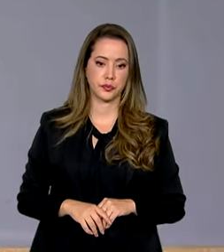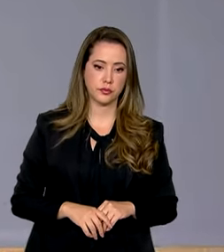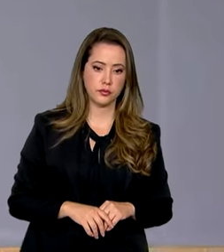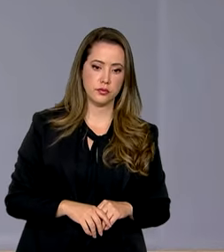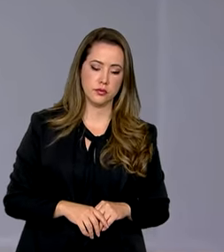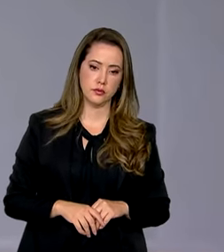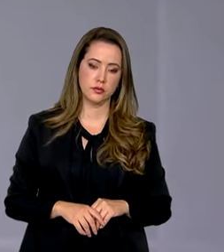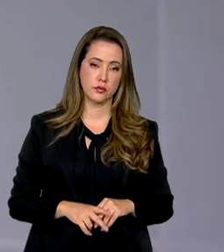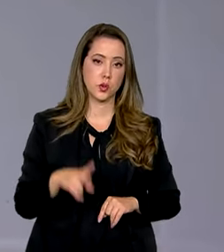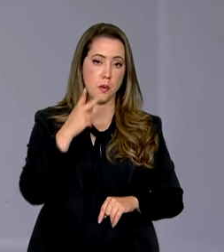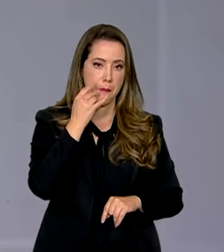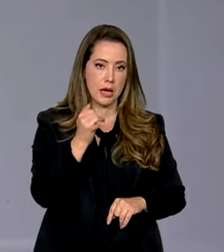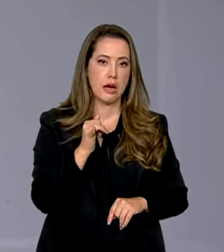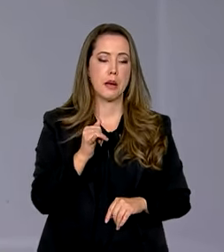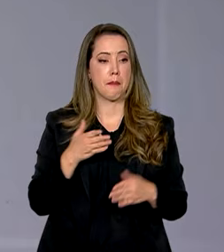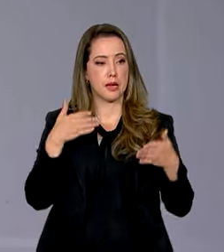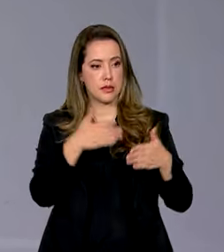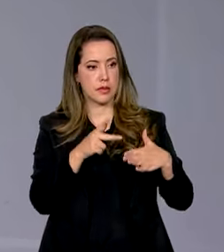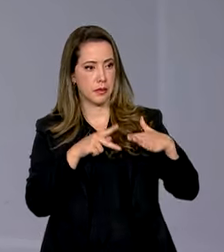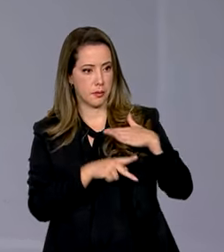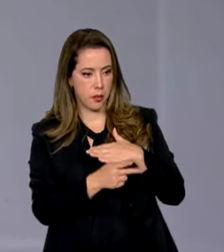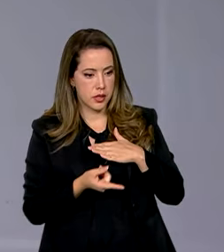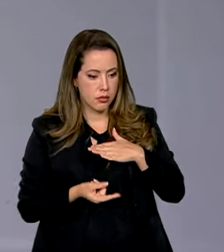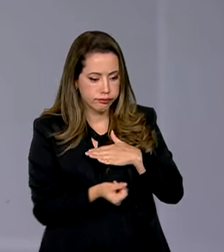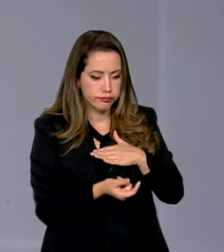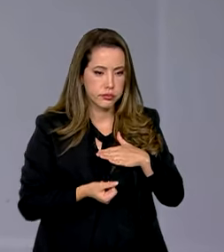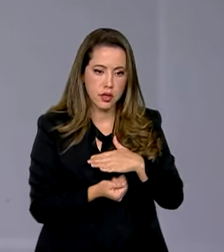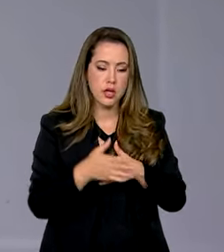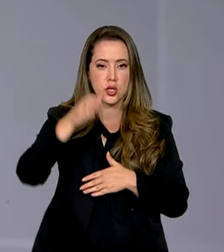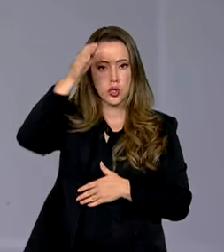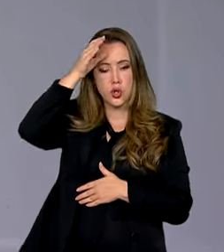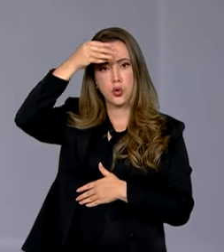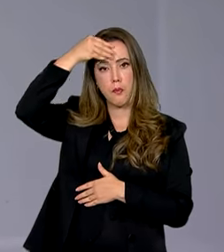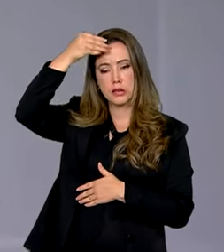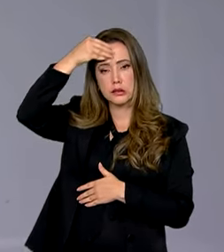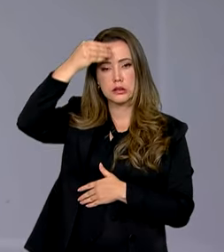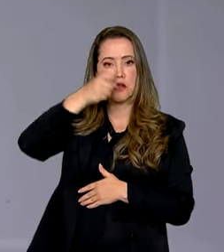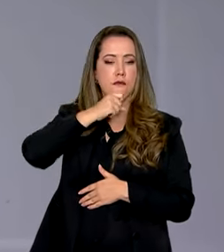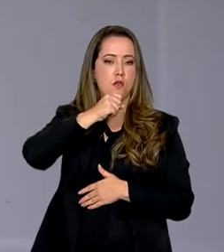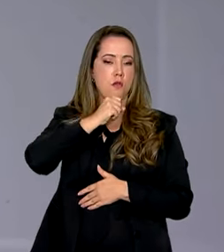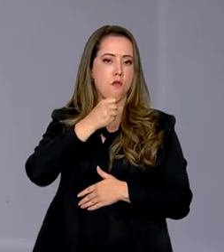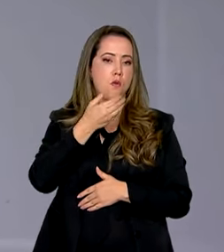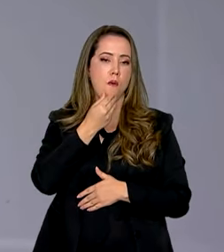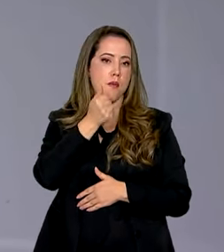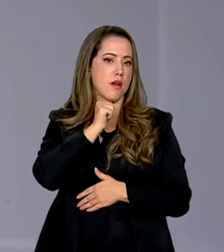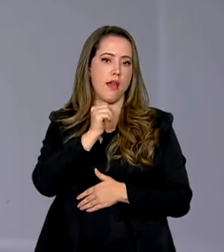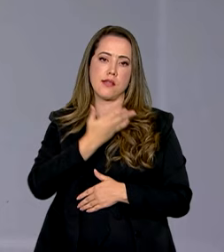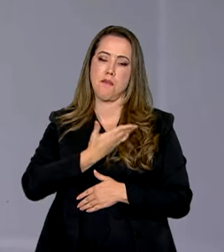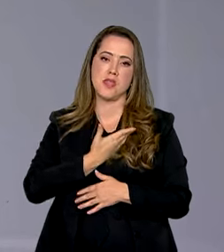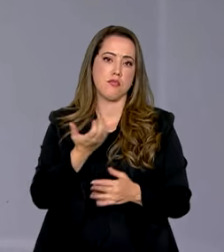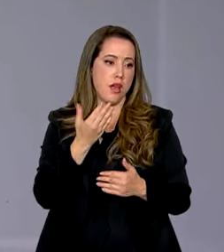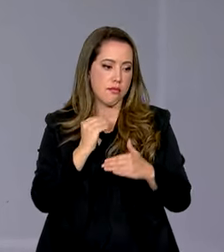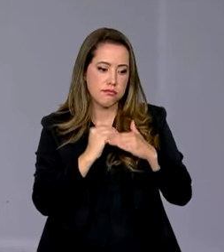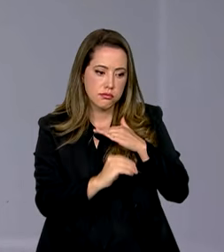da formação da poupança do filho, mas tio, tias, padrinhos, madrinhas, vós, vós, amigos, parentes.